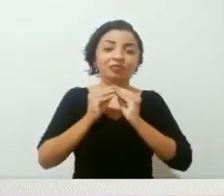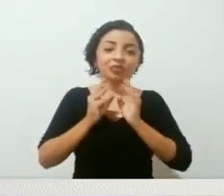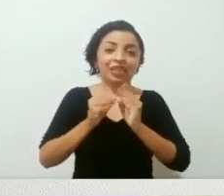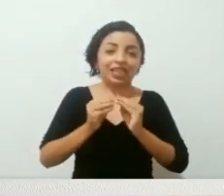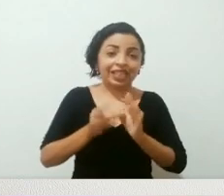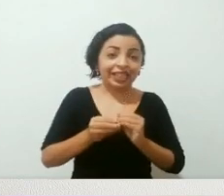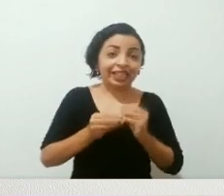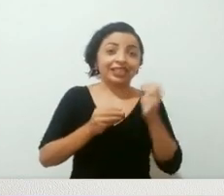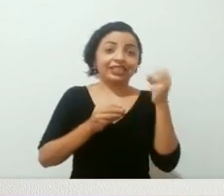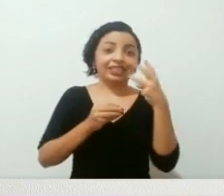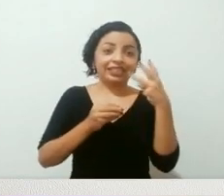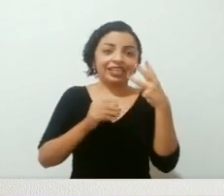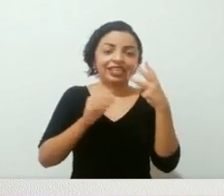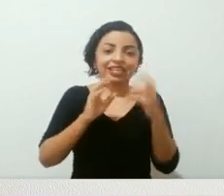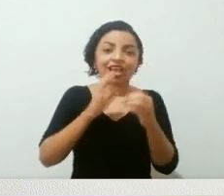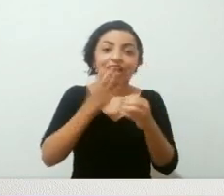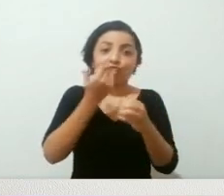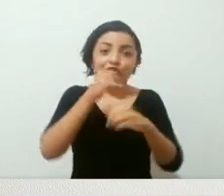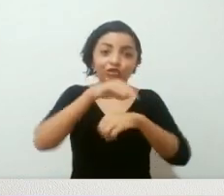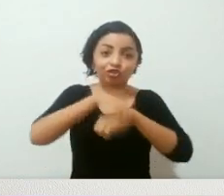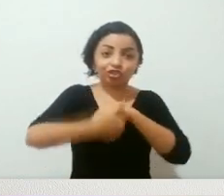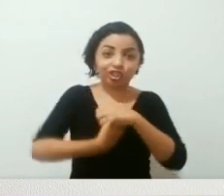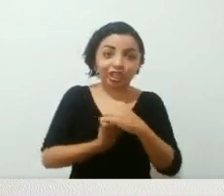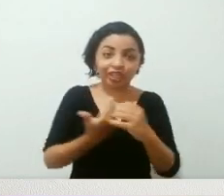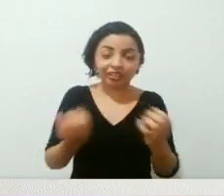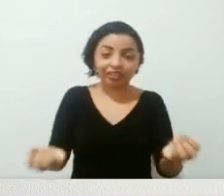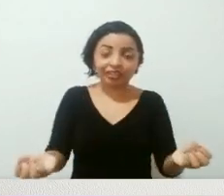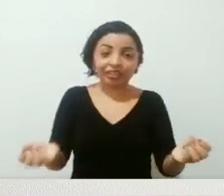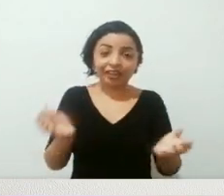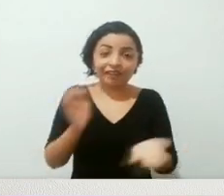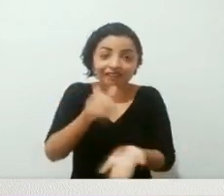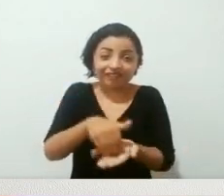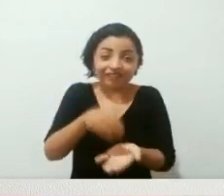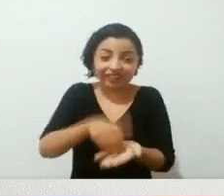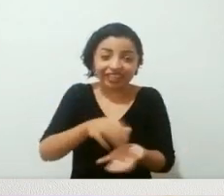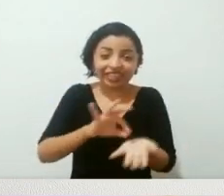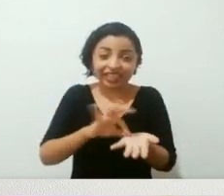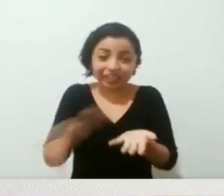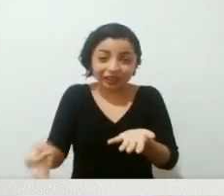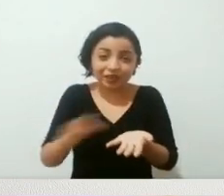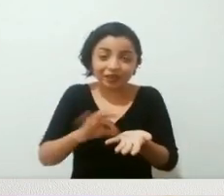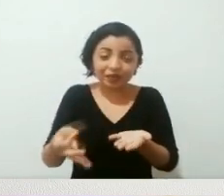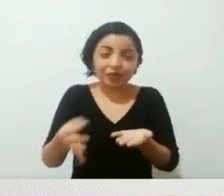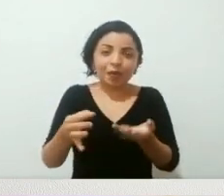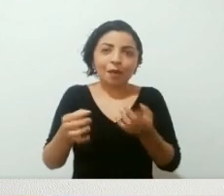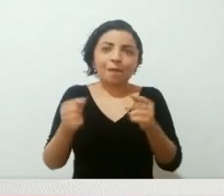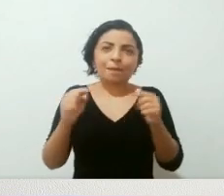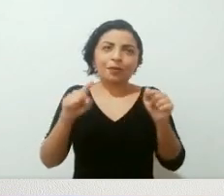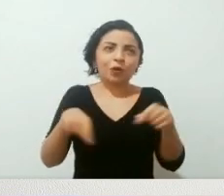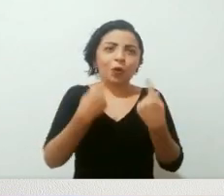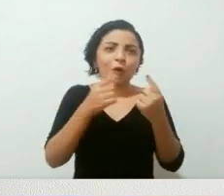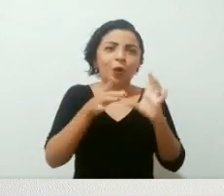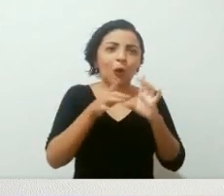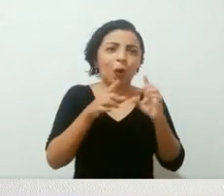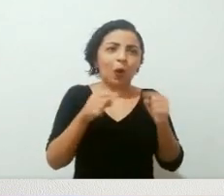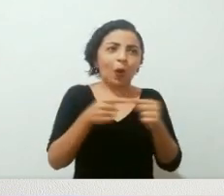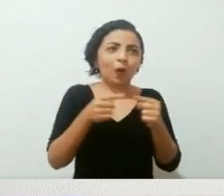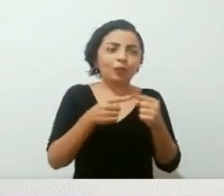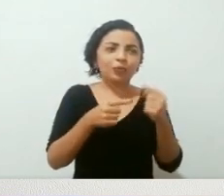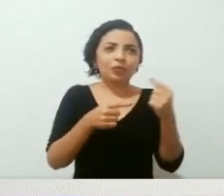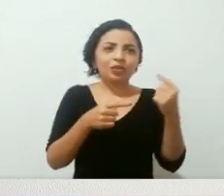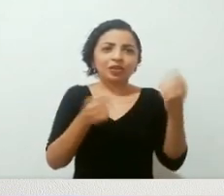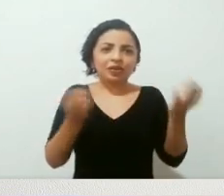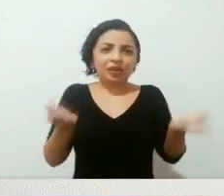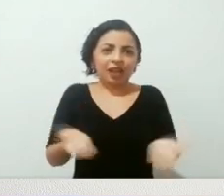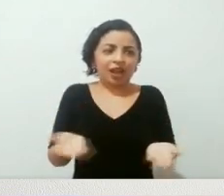três livros, ela sintetiza nessa cena do jantar, ela pega o passado, o presente e o futuro, tudo nessa cena do jantar,